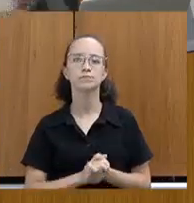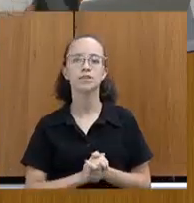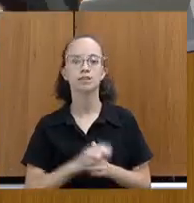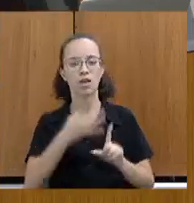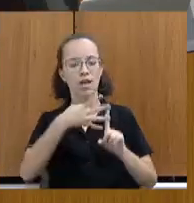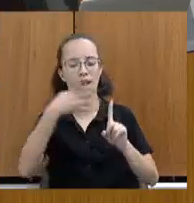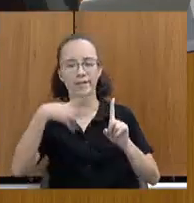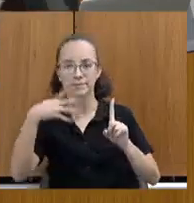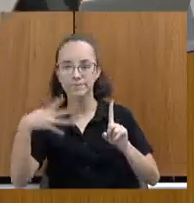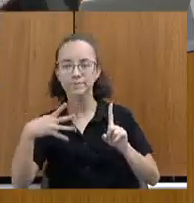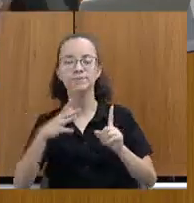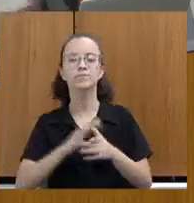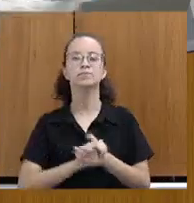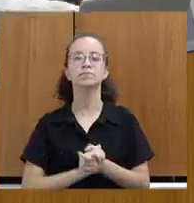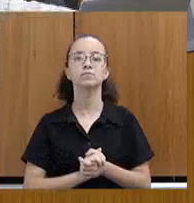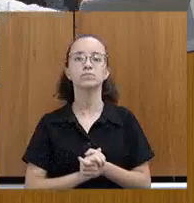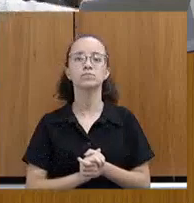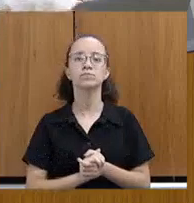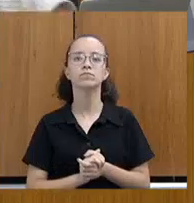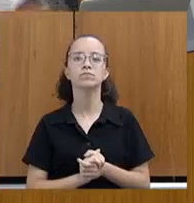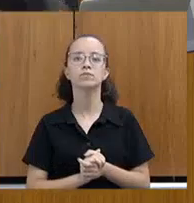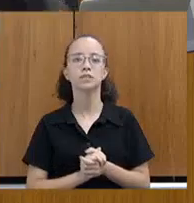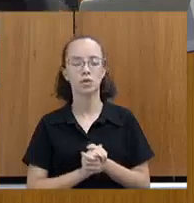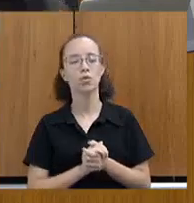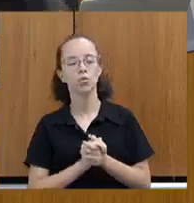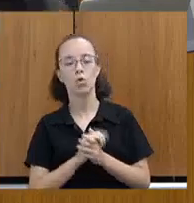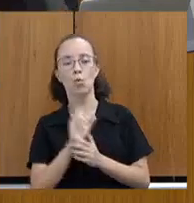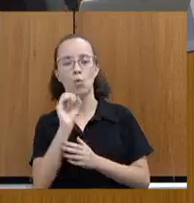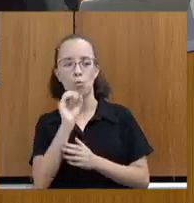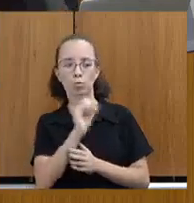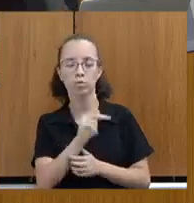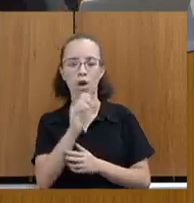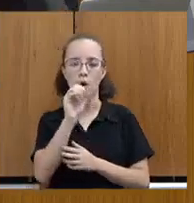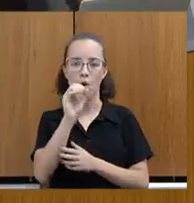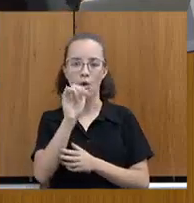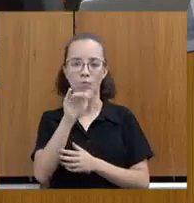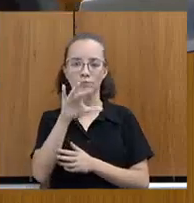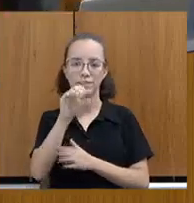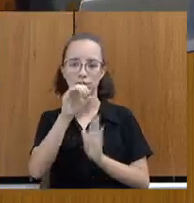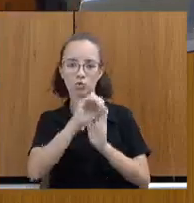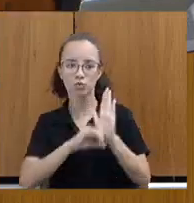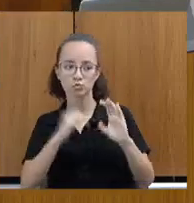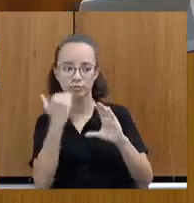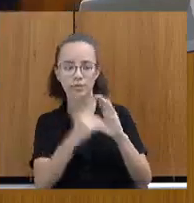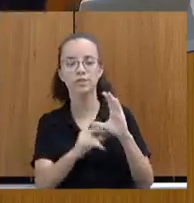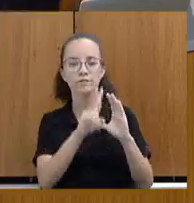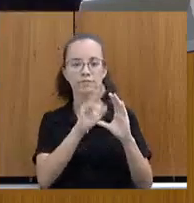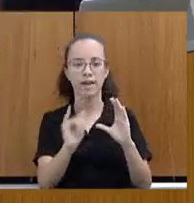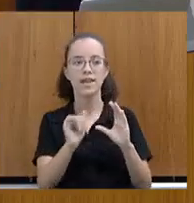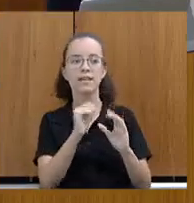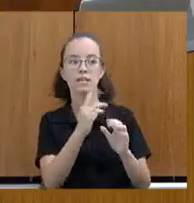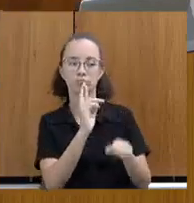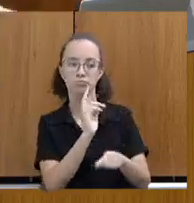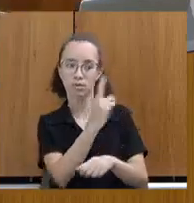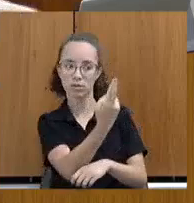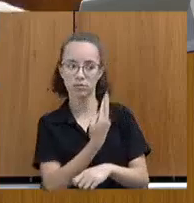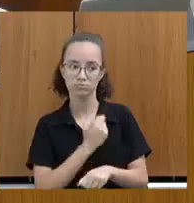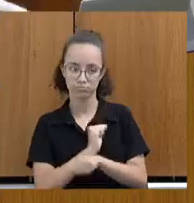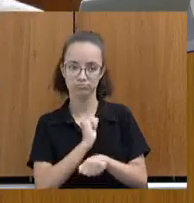Mas, sabe que vai para o ofício e requerimento e aguardamos a resposta.